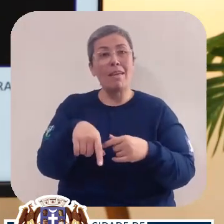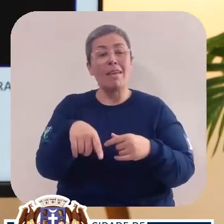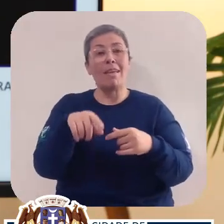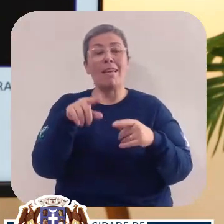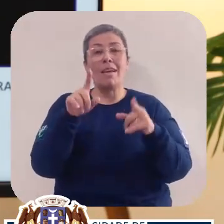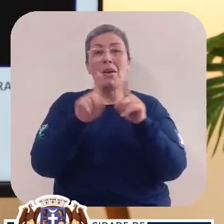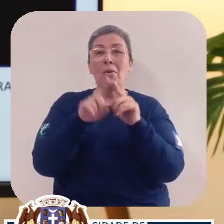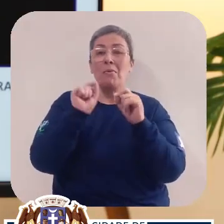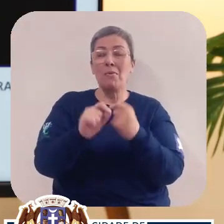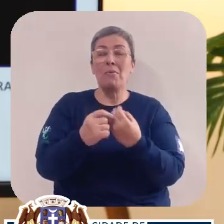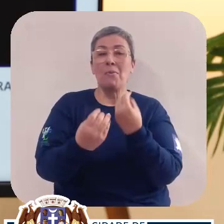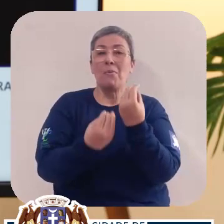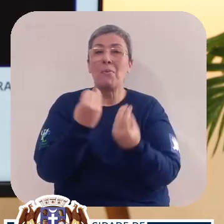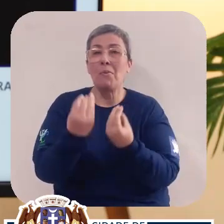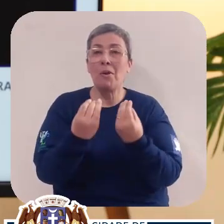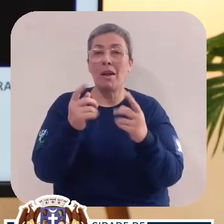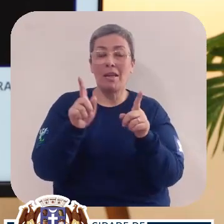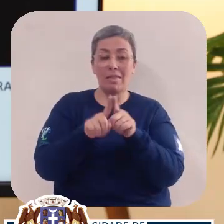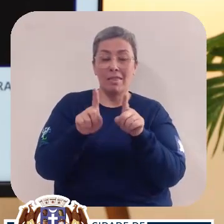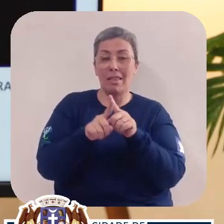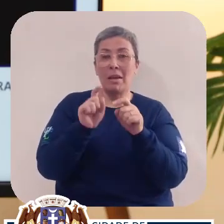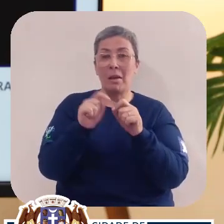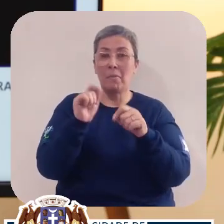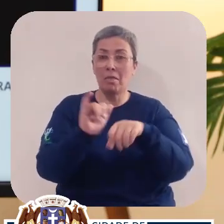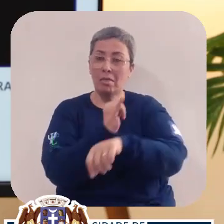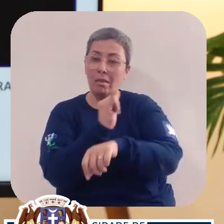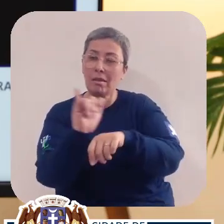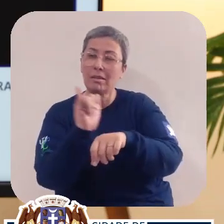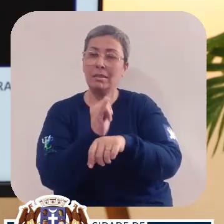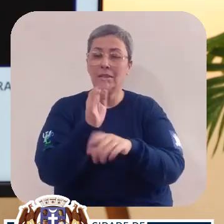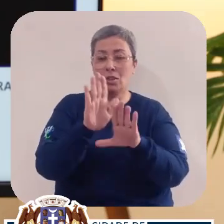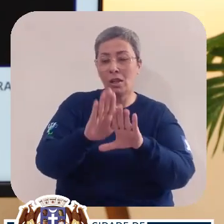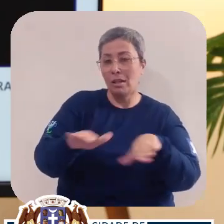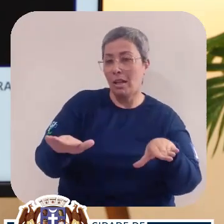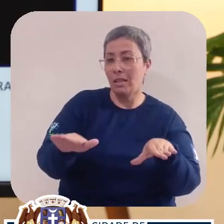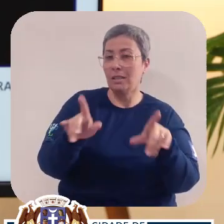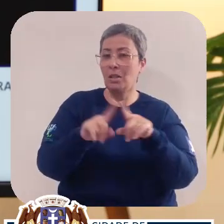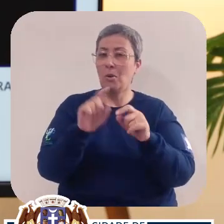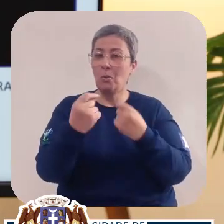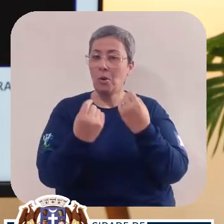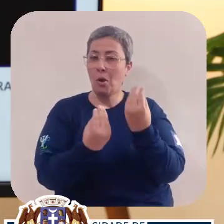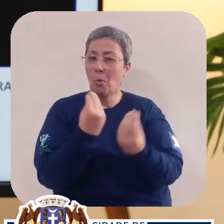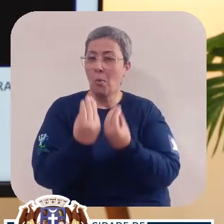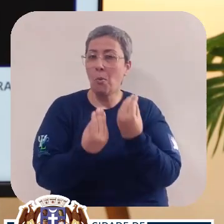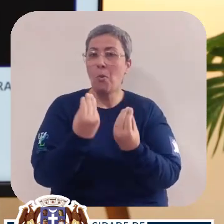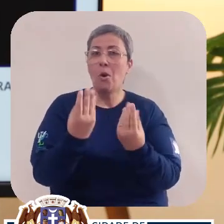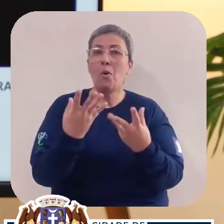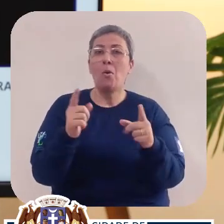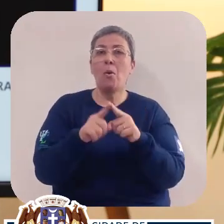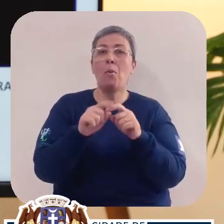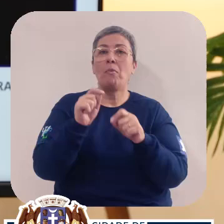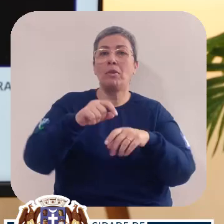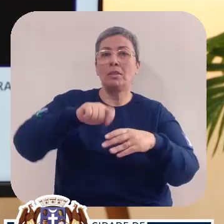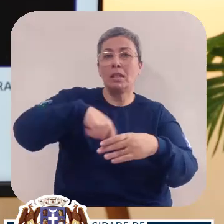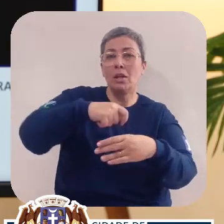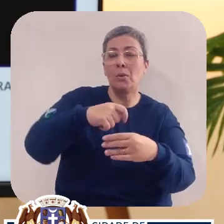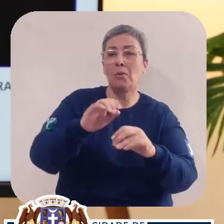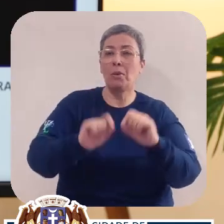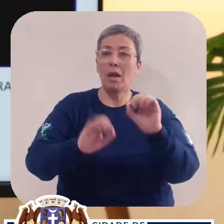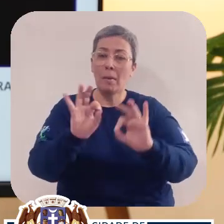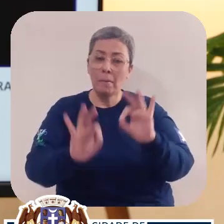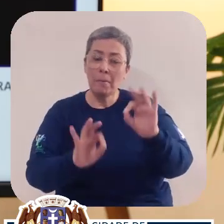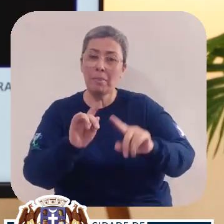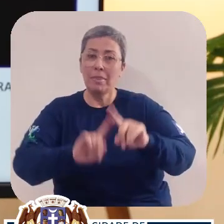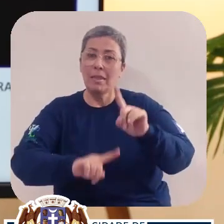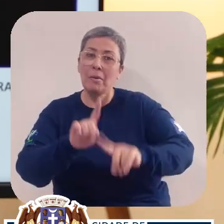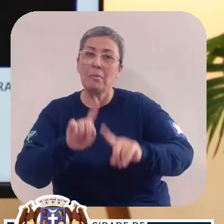foto está tanto nas estratégias que as crianças estão utilizando para fazer essa comidinha,